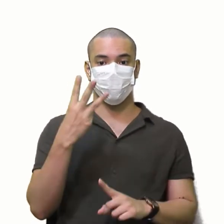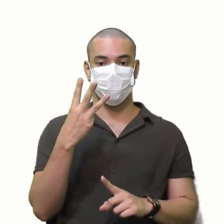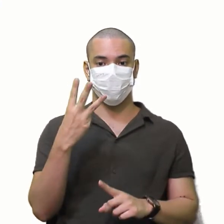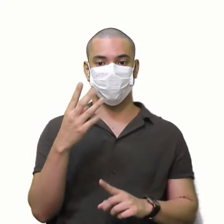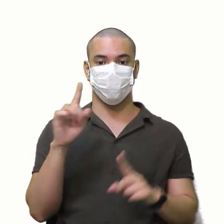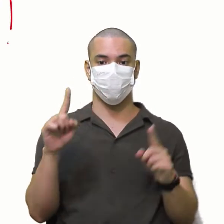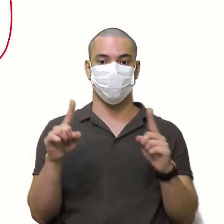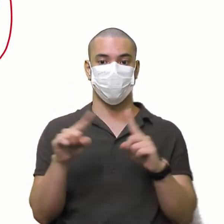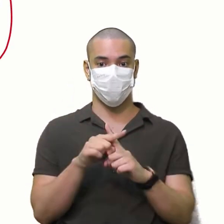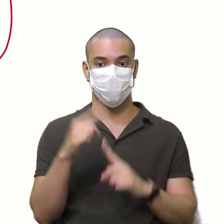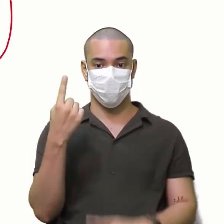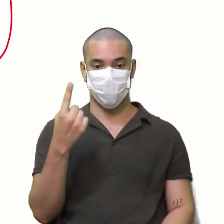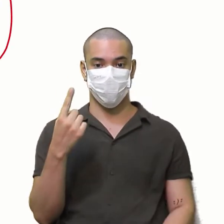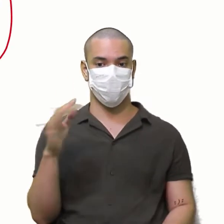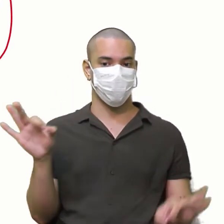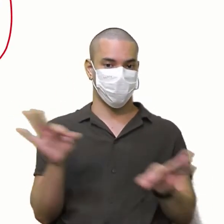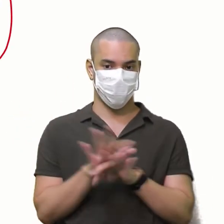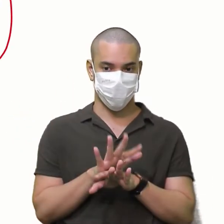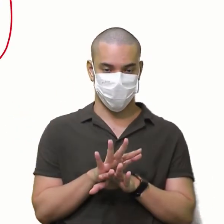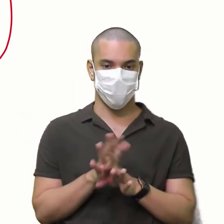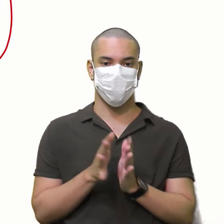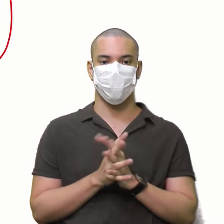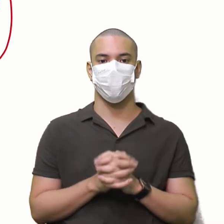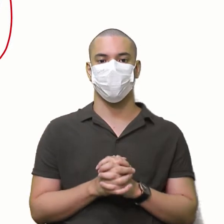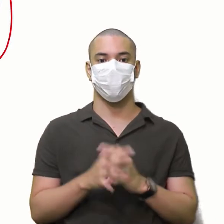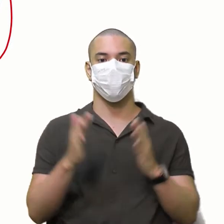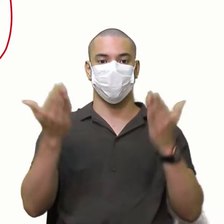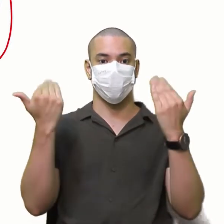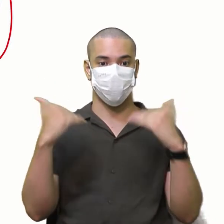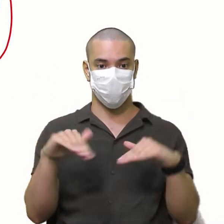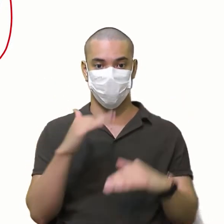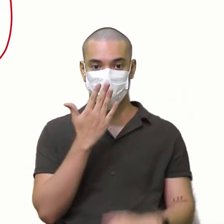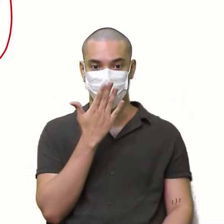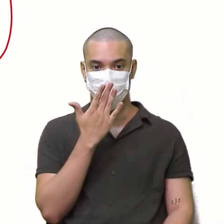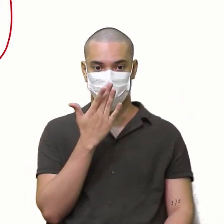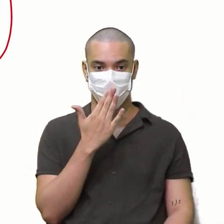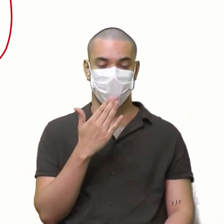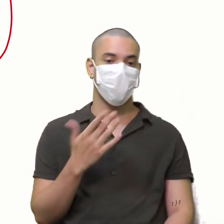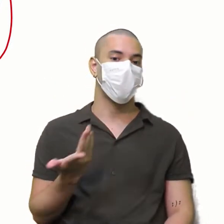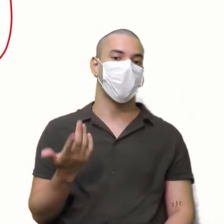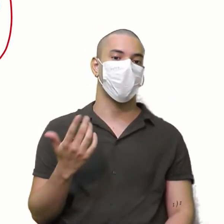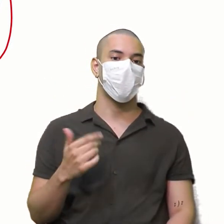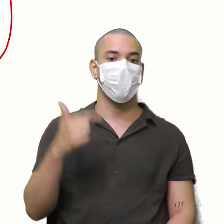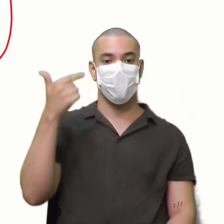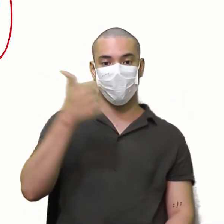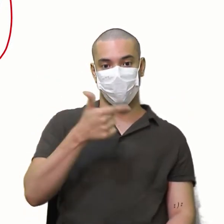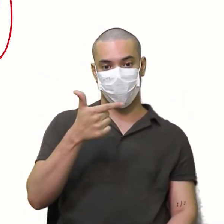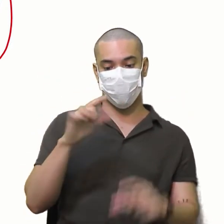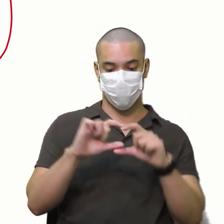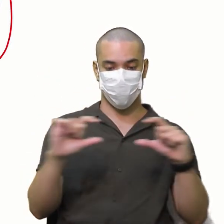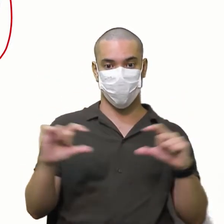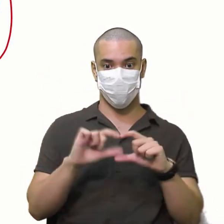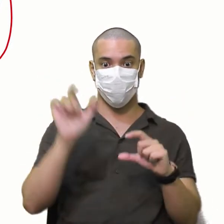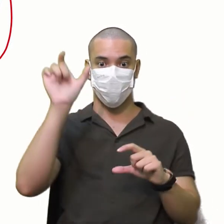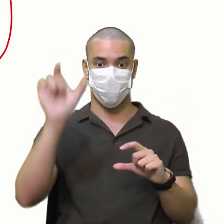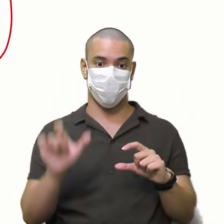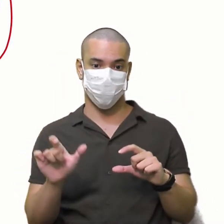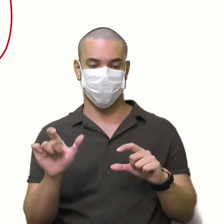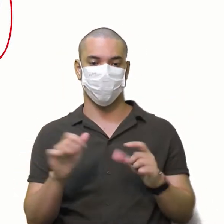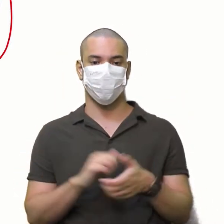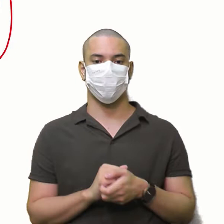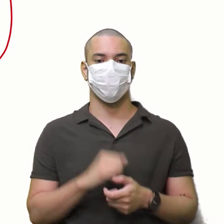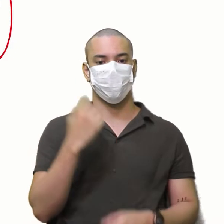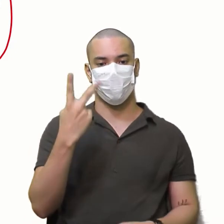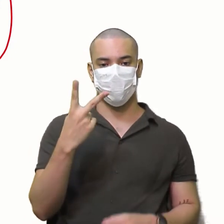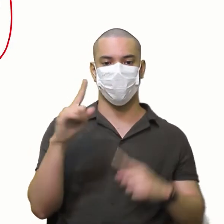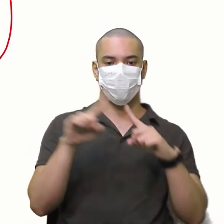vezes 1 Agora vamos mudar a cor aqui Segunda linha vezes a primeira coluna 2 vezes